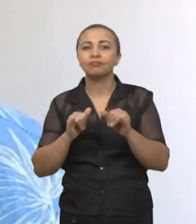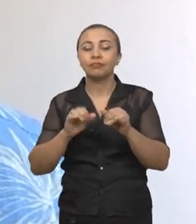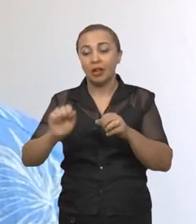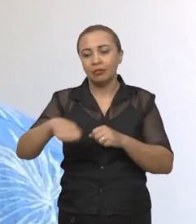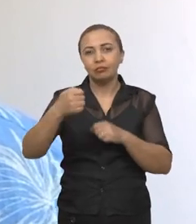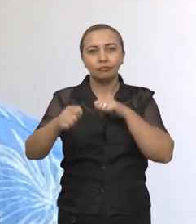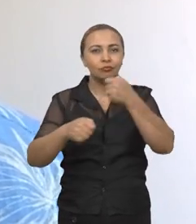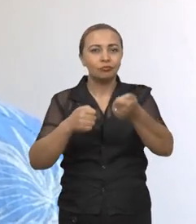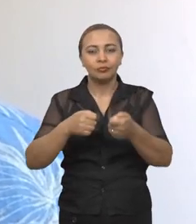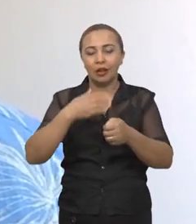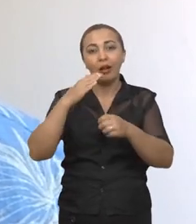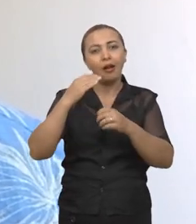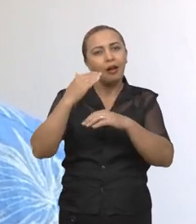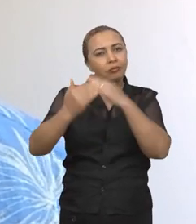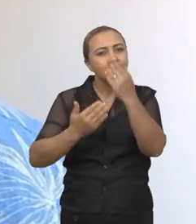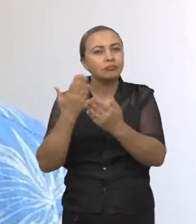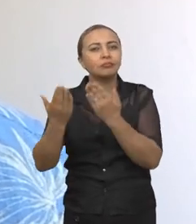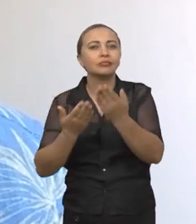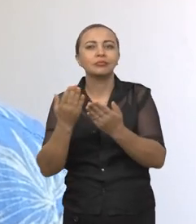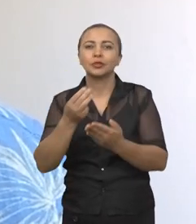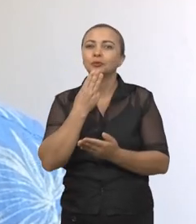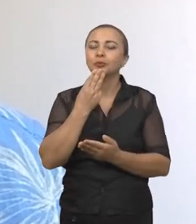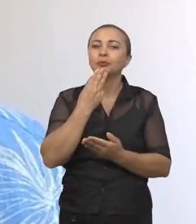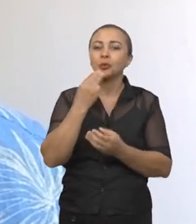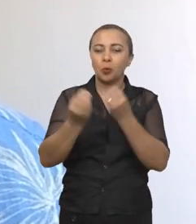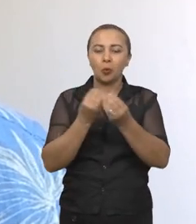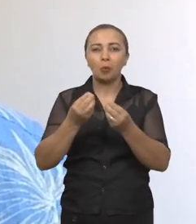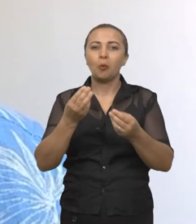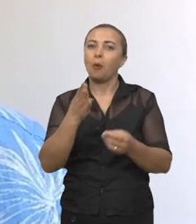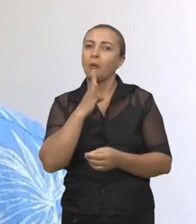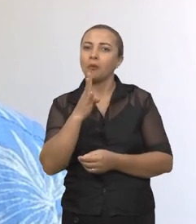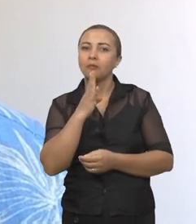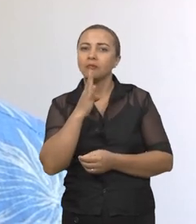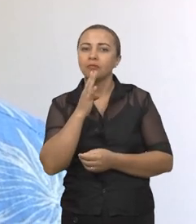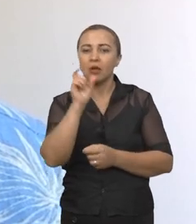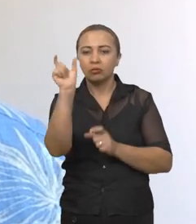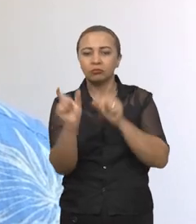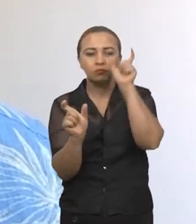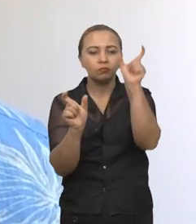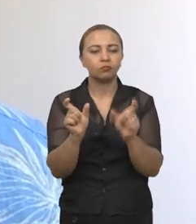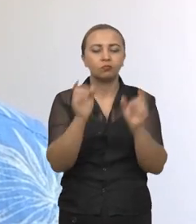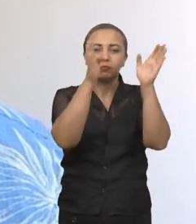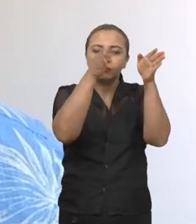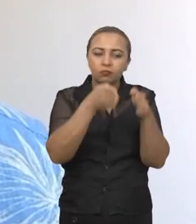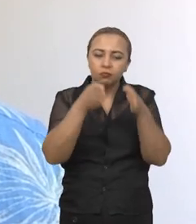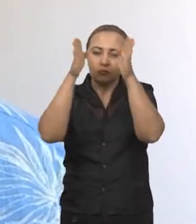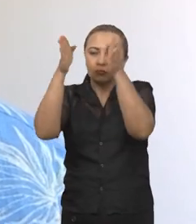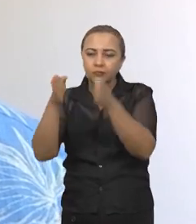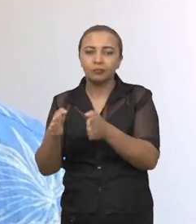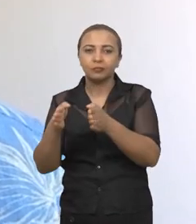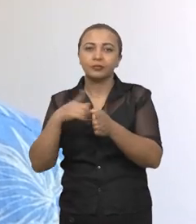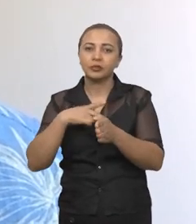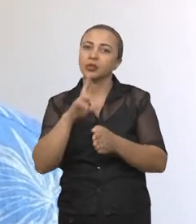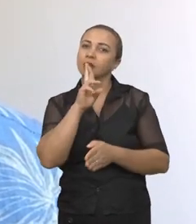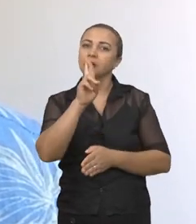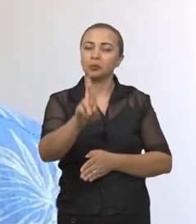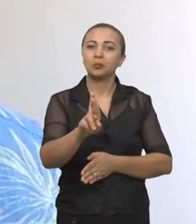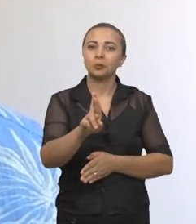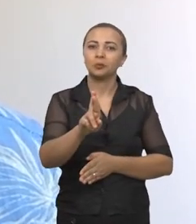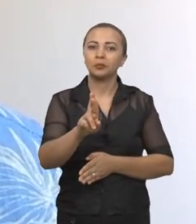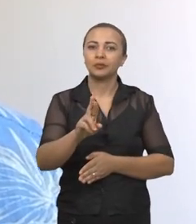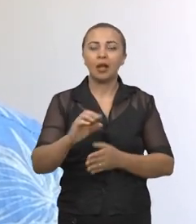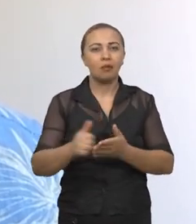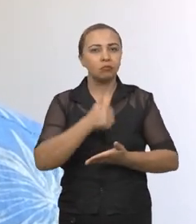eletroquímico, ele é tratado matematicamente por um algoritmo de reconhecimento de padrões e ele dá como resposta